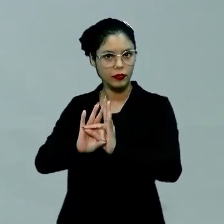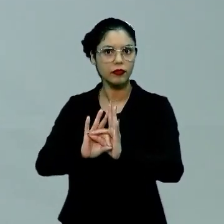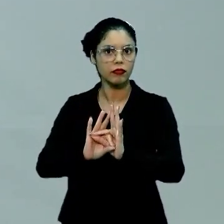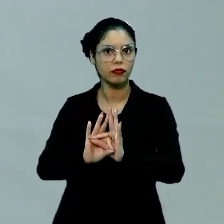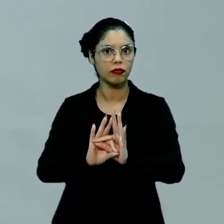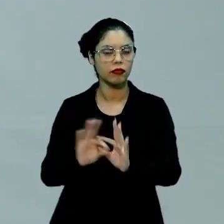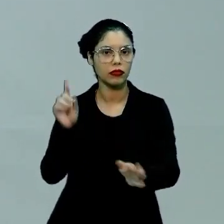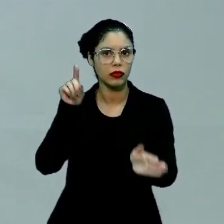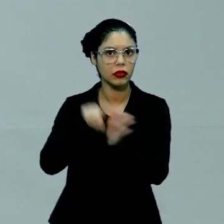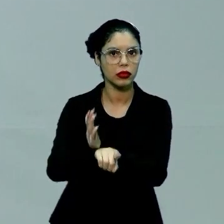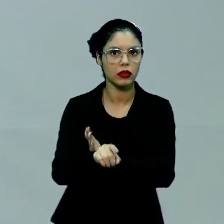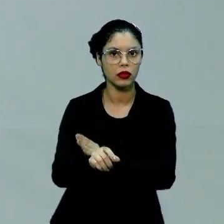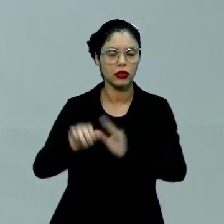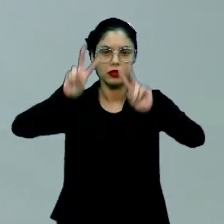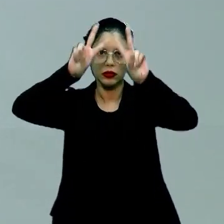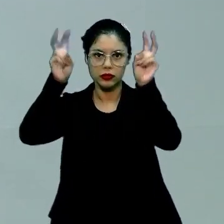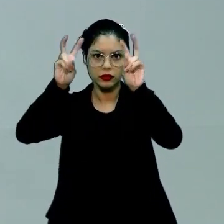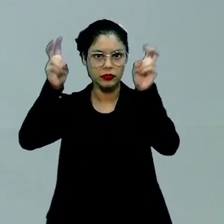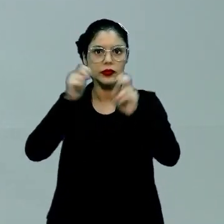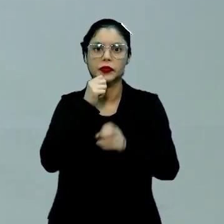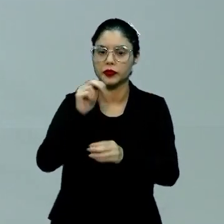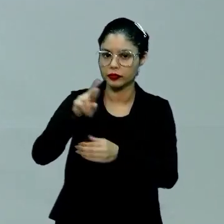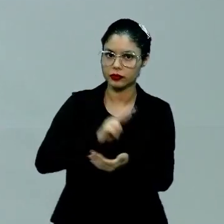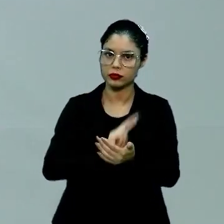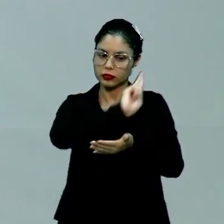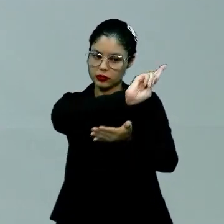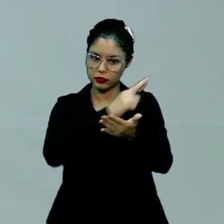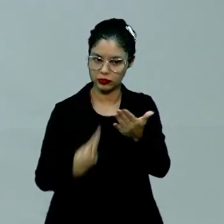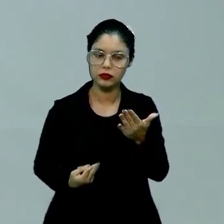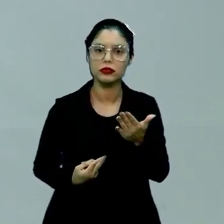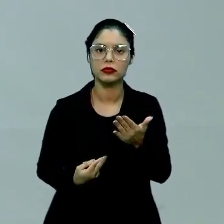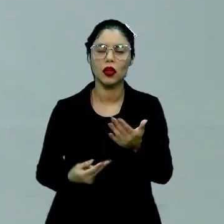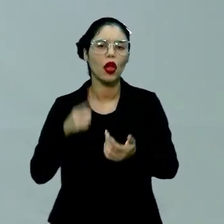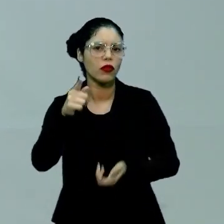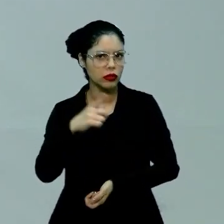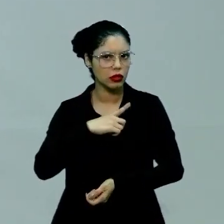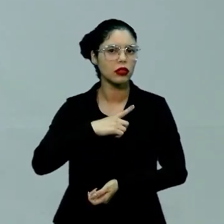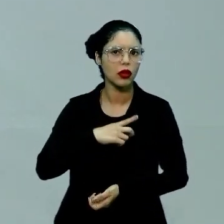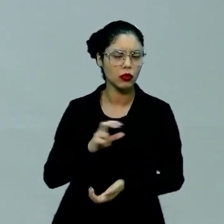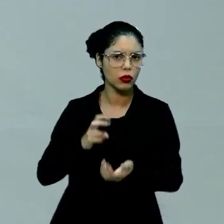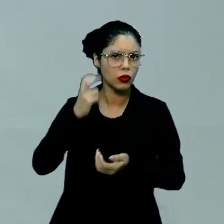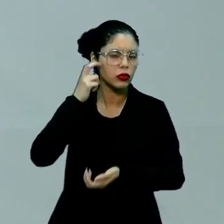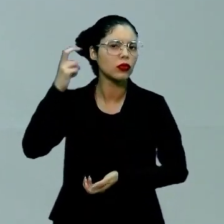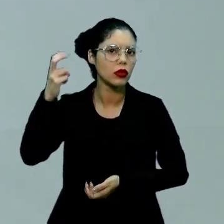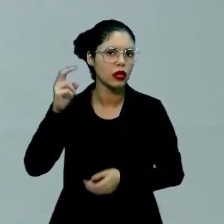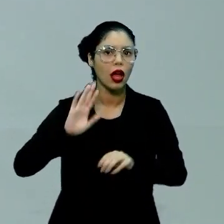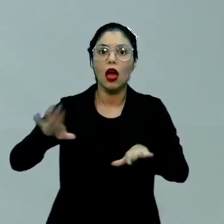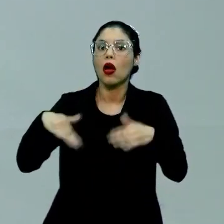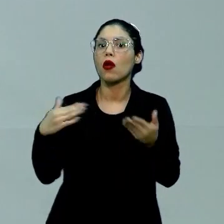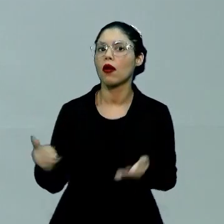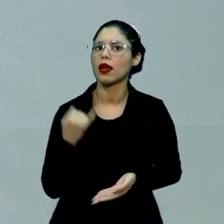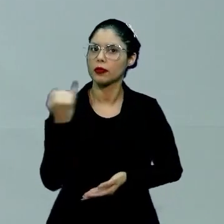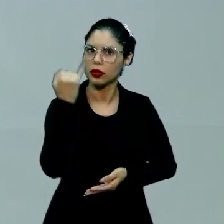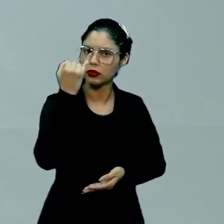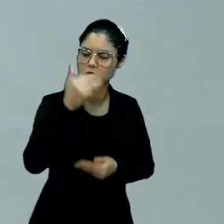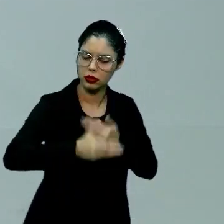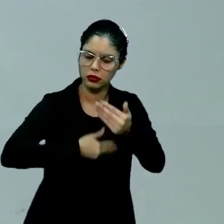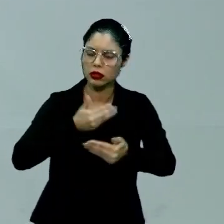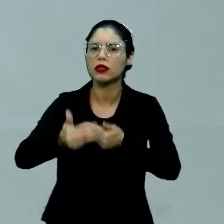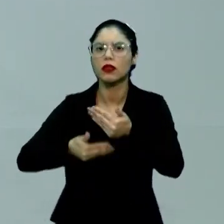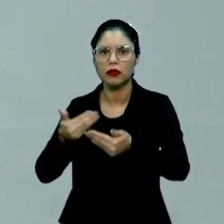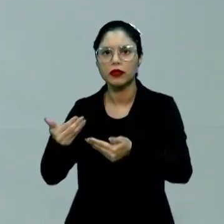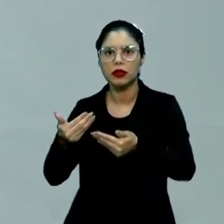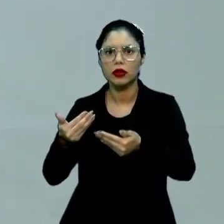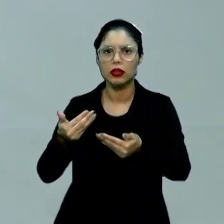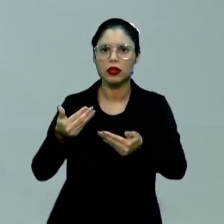questão, uma abordagem de uma redação, você tem cultura? Qual é o aspecto fundamental a ser desenvolvido por